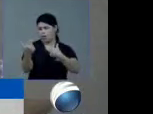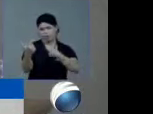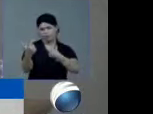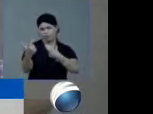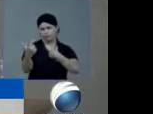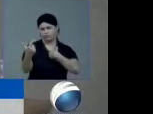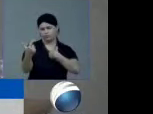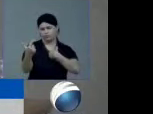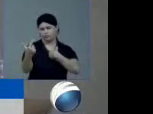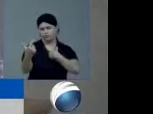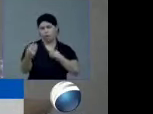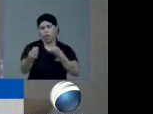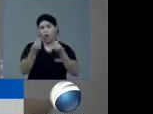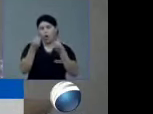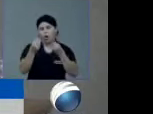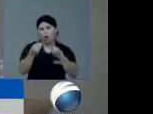desse.